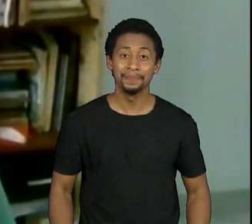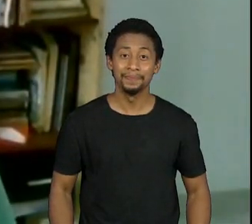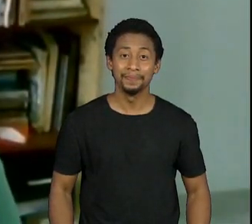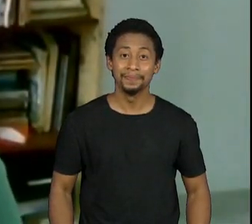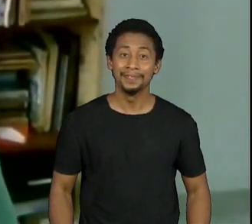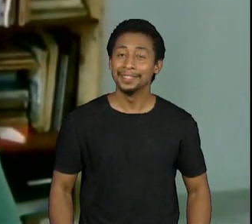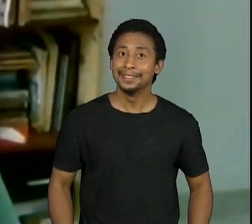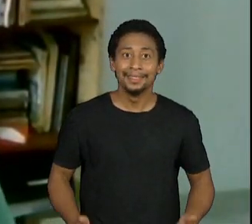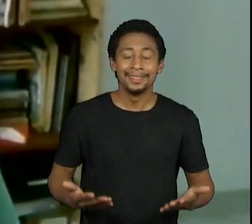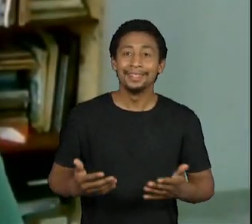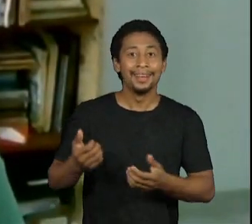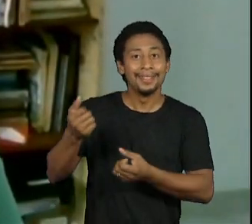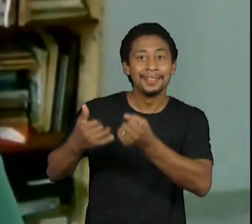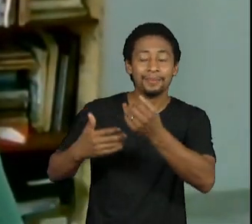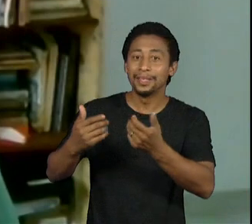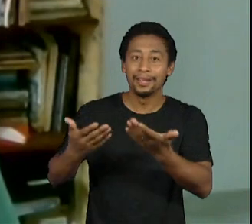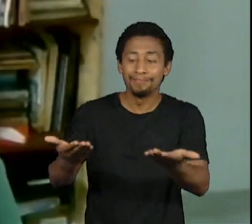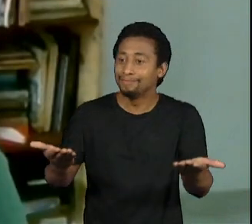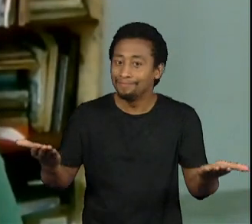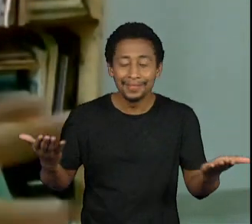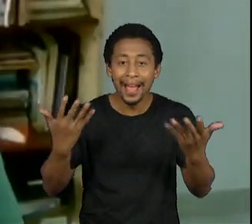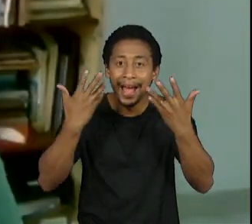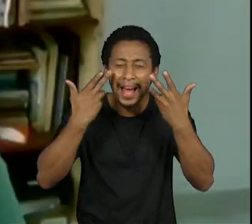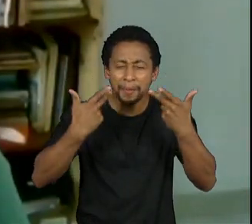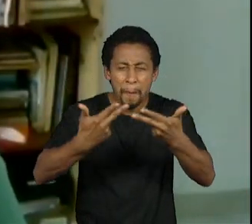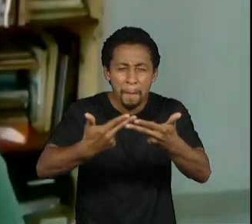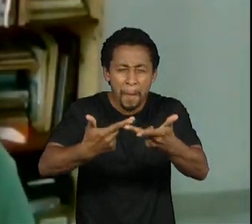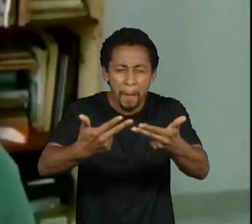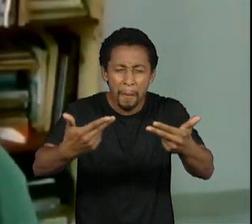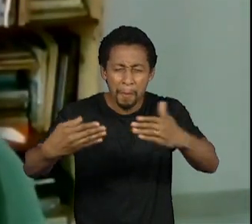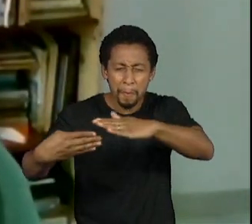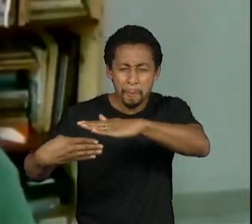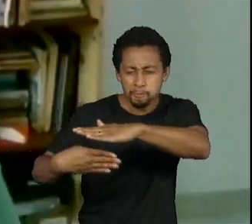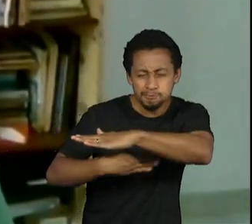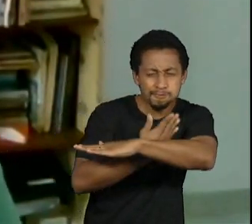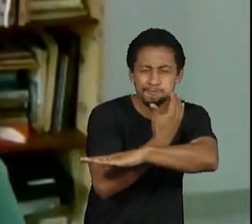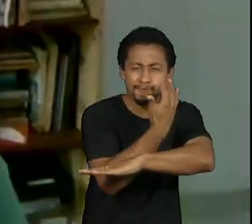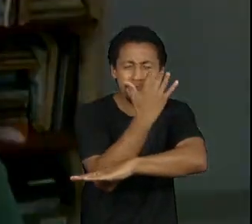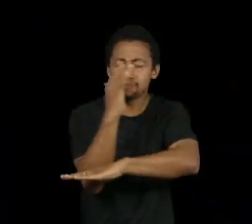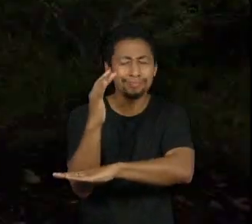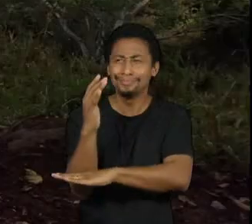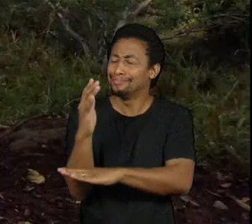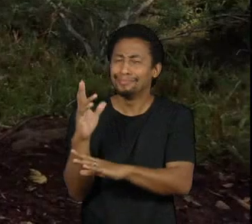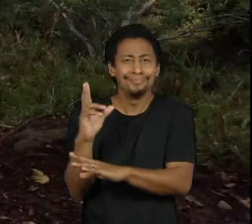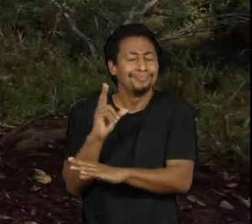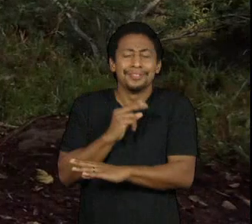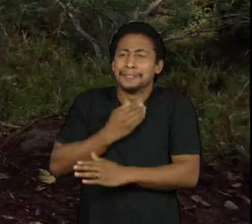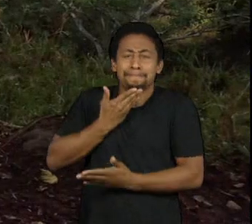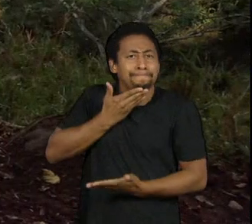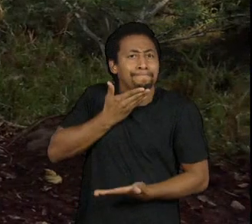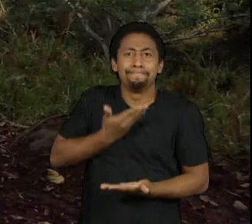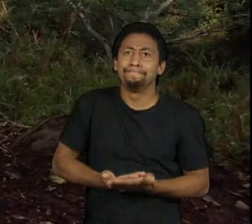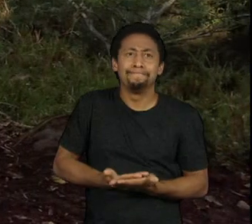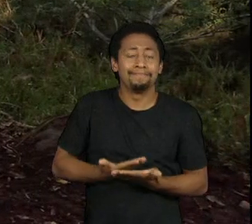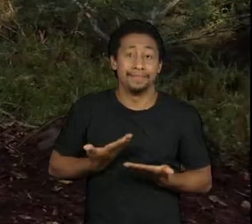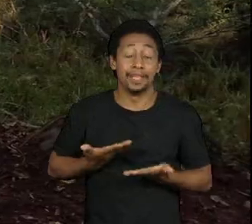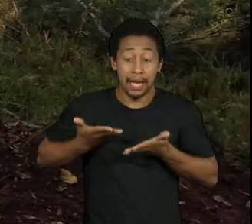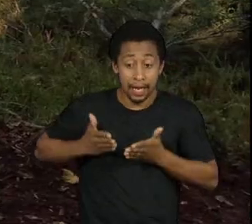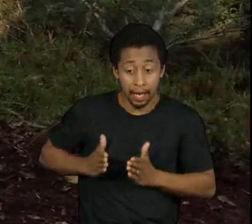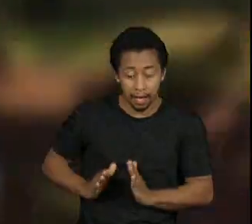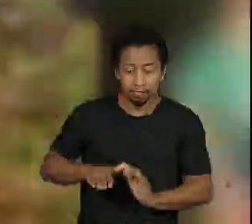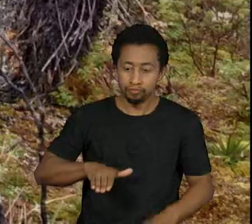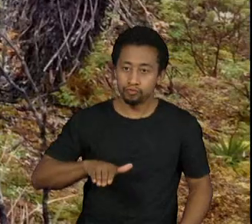Francisco conta que a quantidade de animais que o cerca é impressionante. Ele cresceu rodeado de muitas